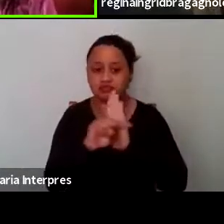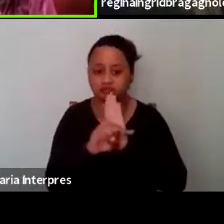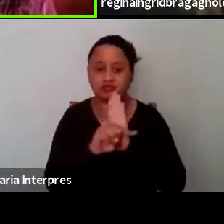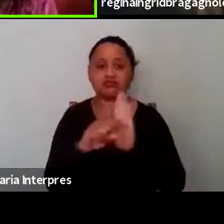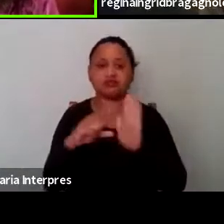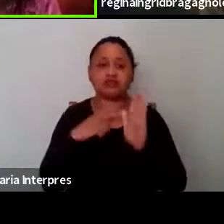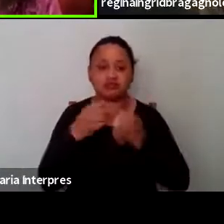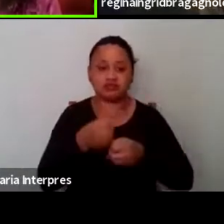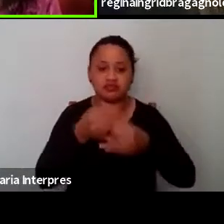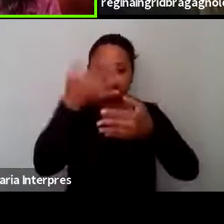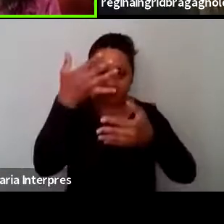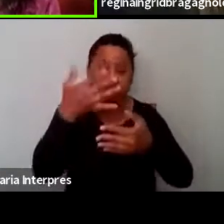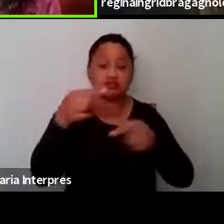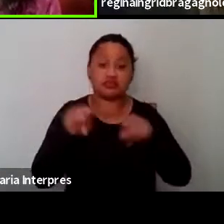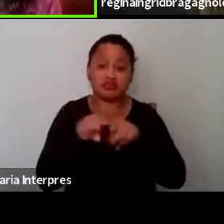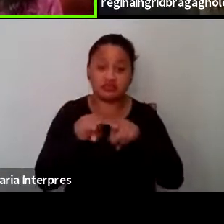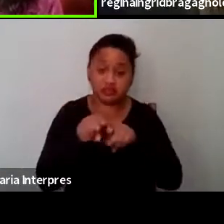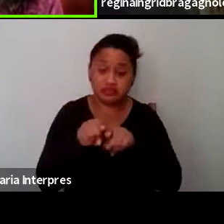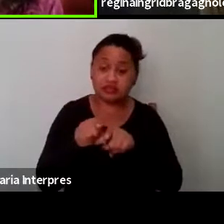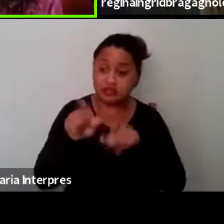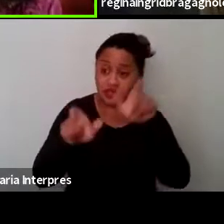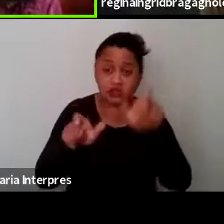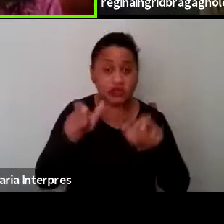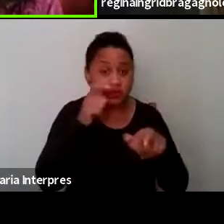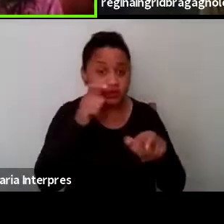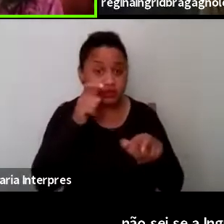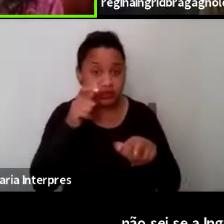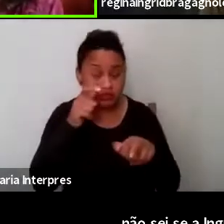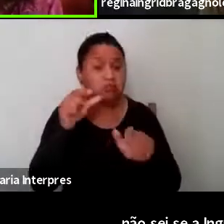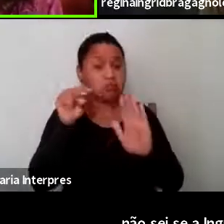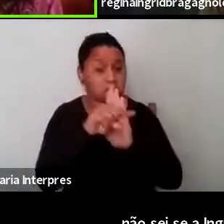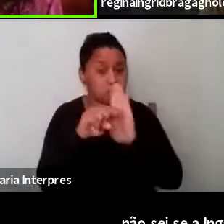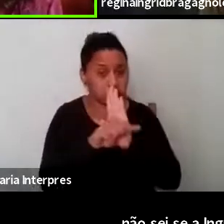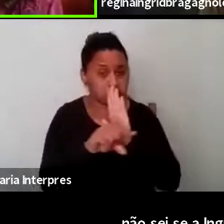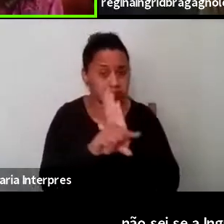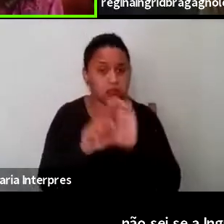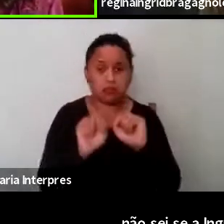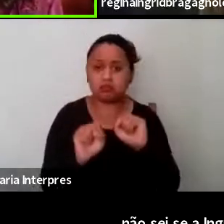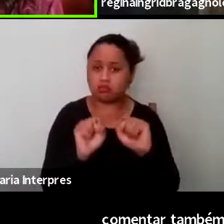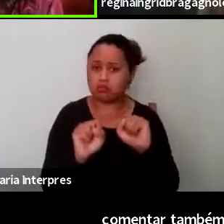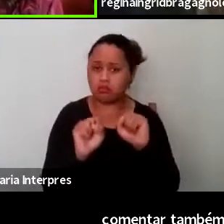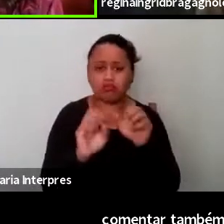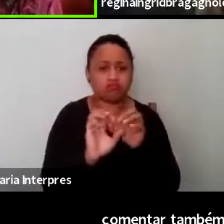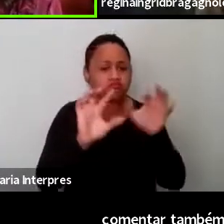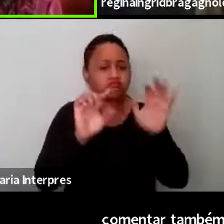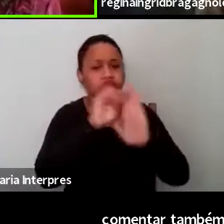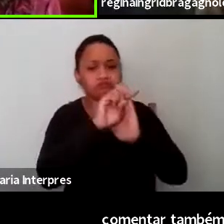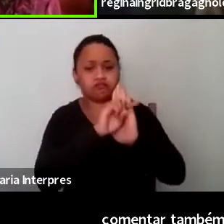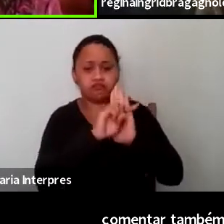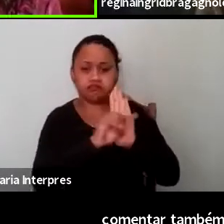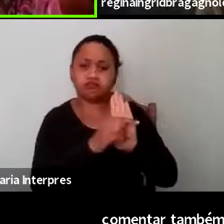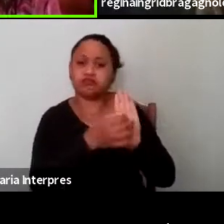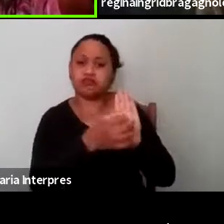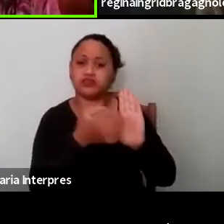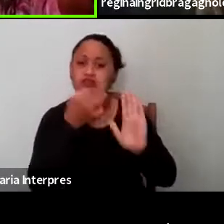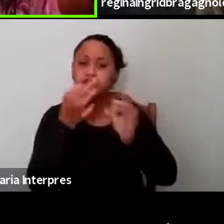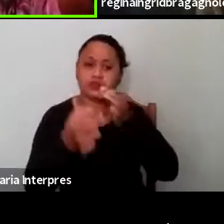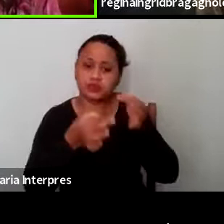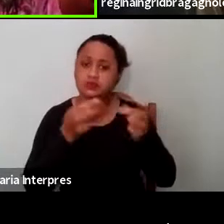trouxeram, queria também motivar as pessoas que estão assistindo a mandar questões, né? E também